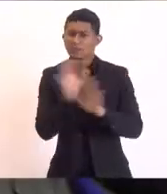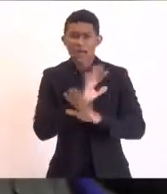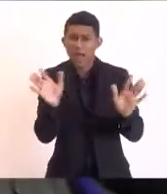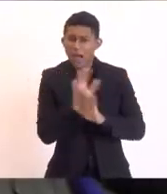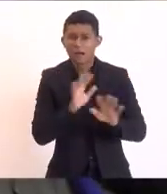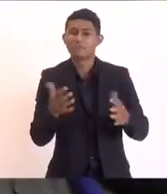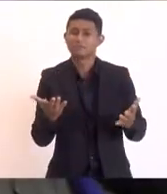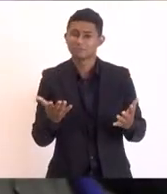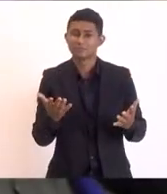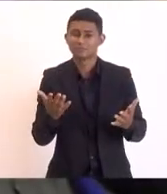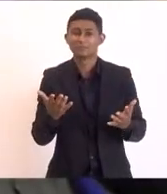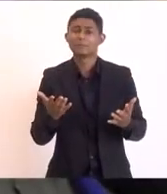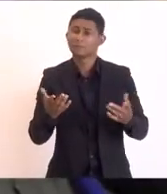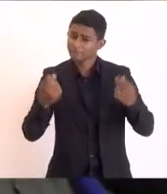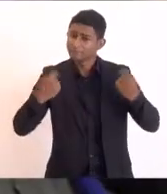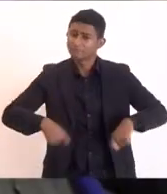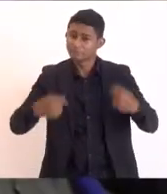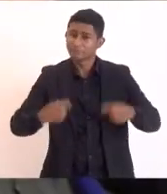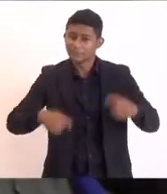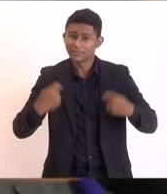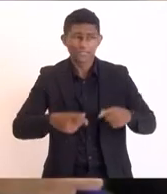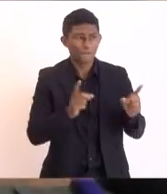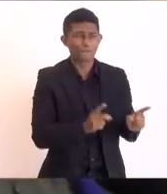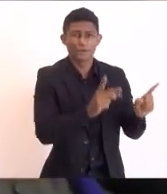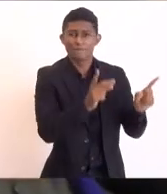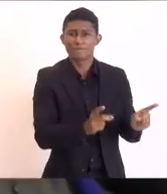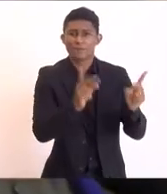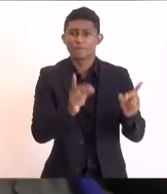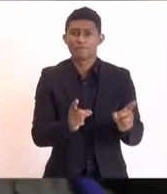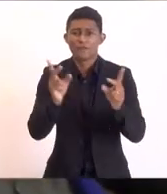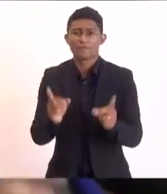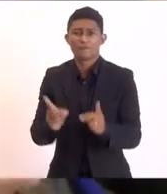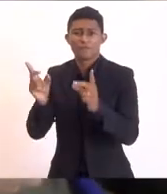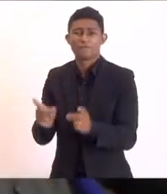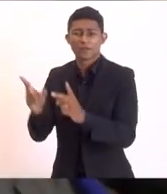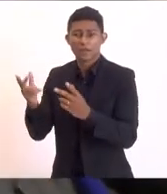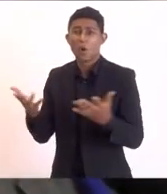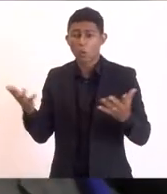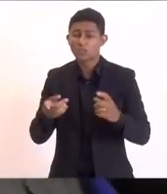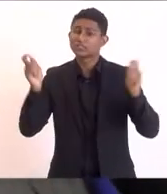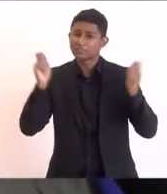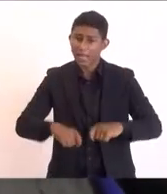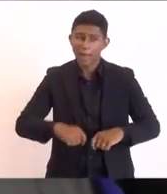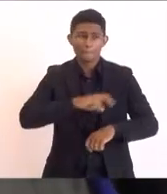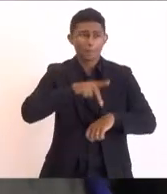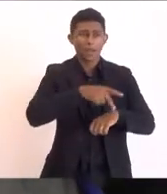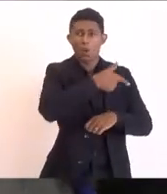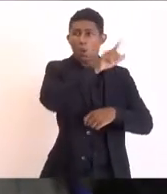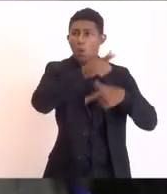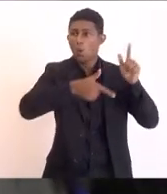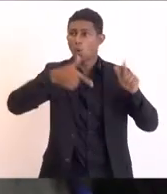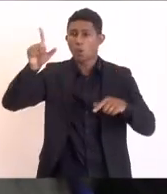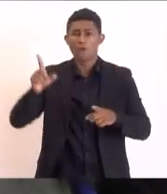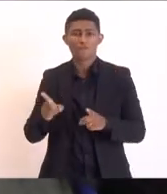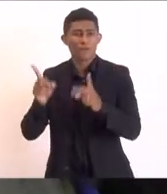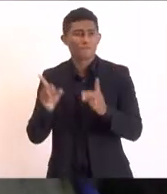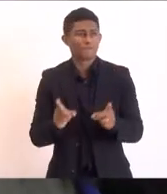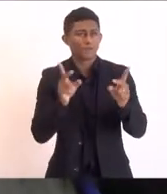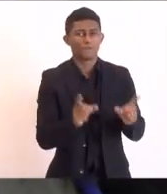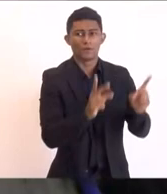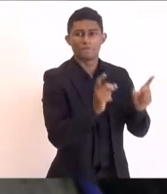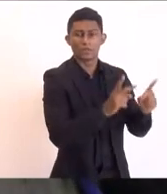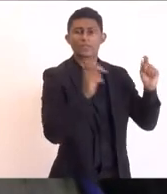sacoleira que vem aqui vamos exportar aproveitar esse câmbio brasileiro que hoje está bom para exportação hoje está bom para a reindustrialização